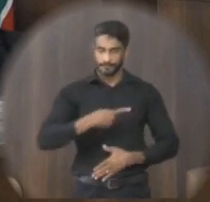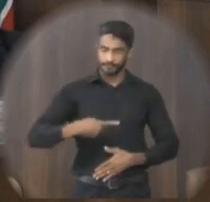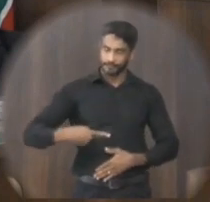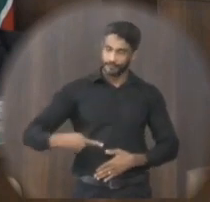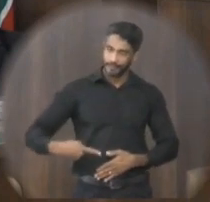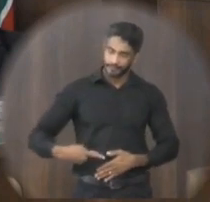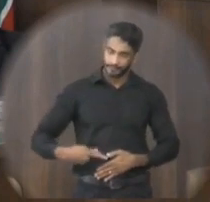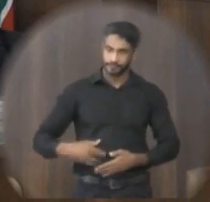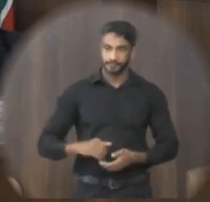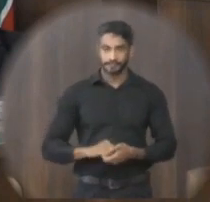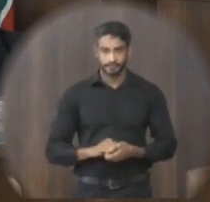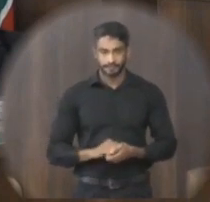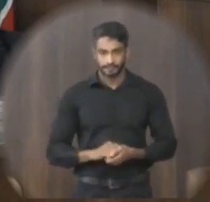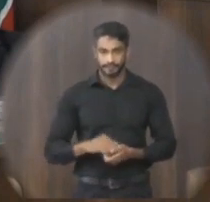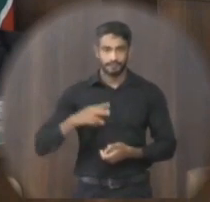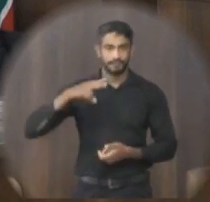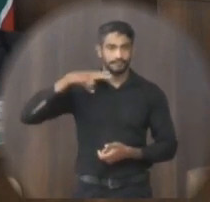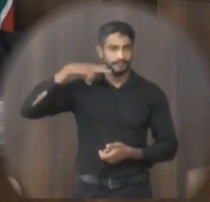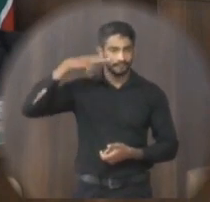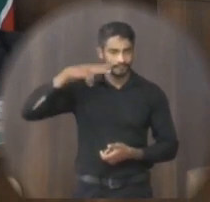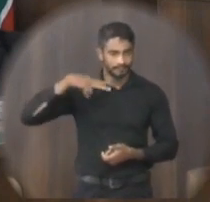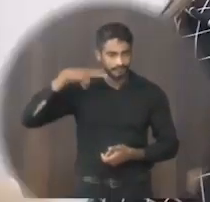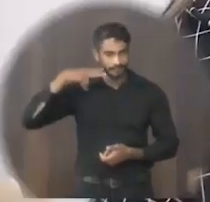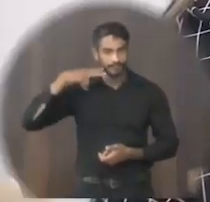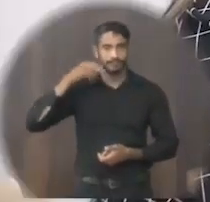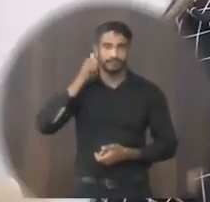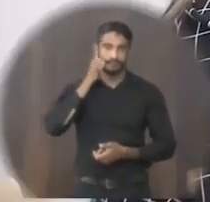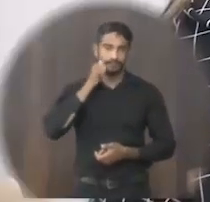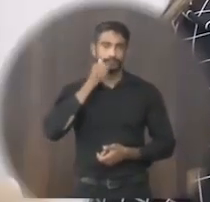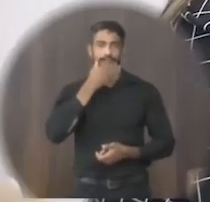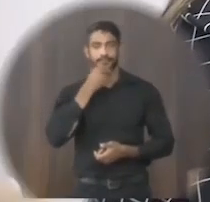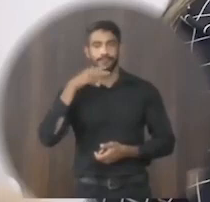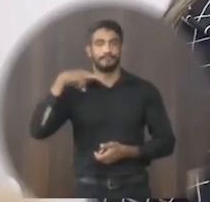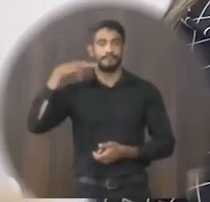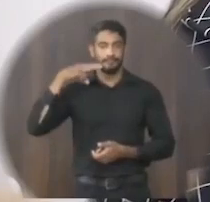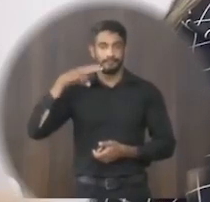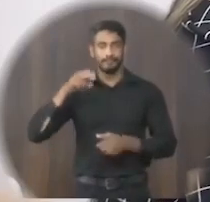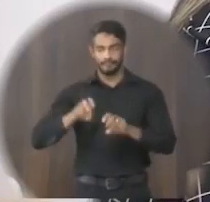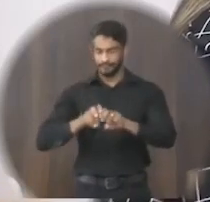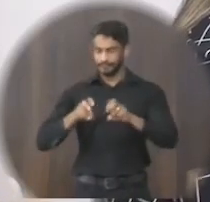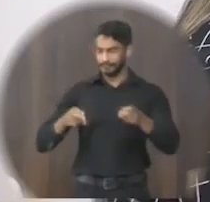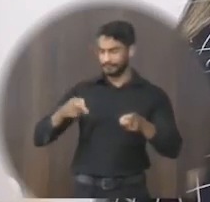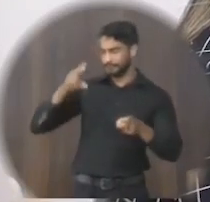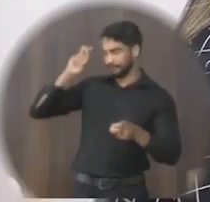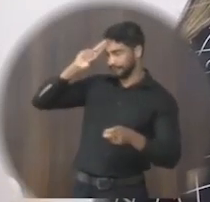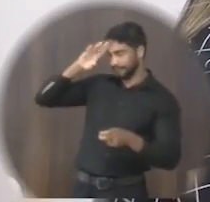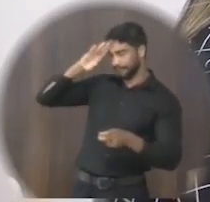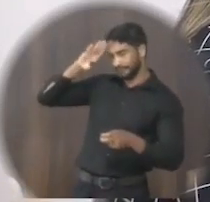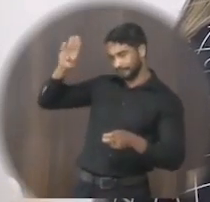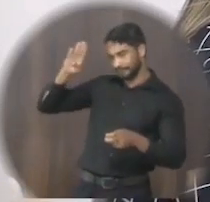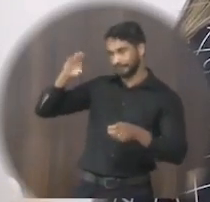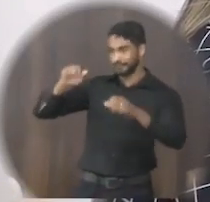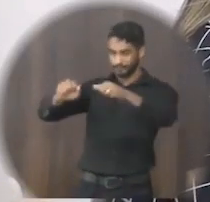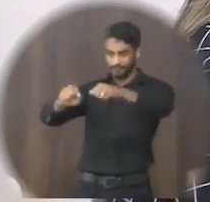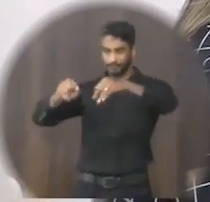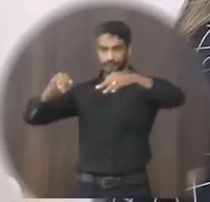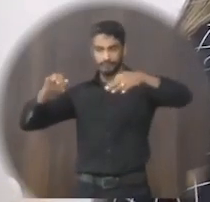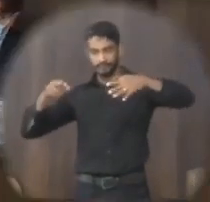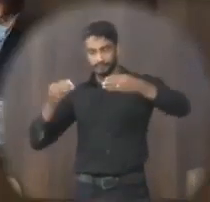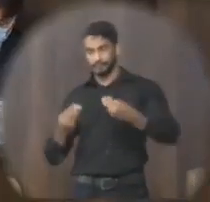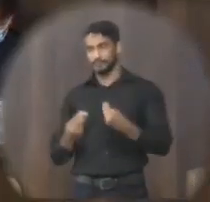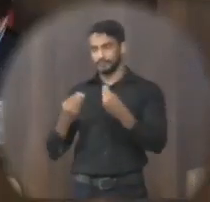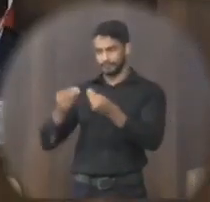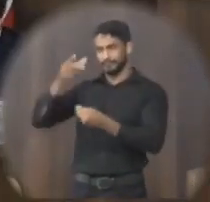presidente senhores vereadores vereadoras requer-se à mesa do diretor ouvido o plenário na forma regimental o envio de